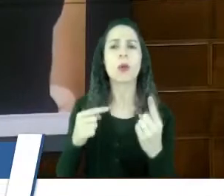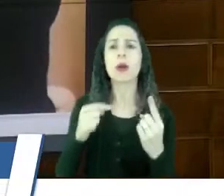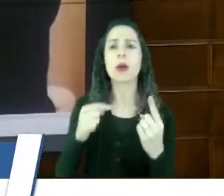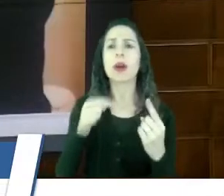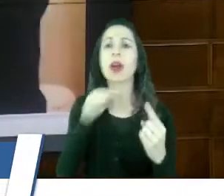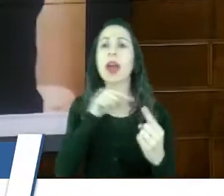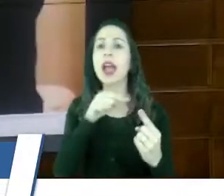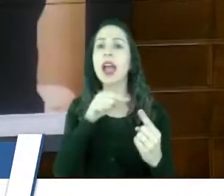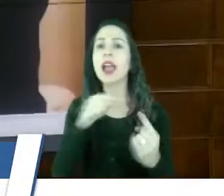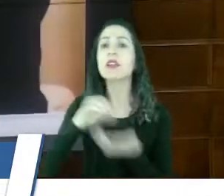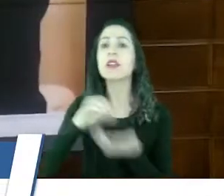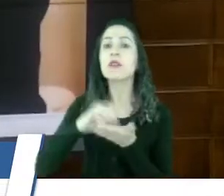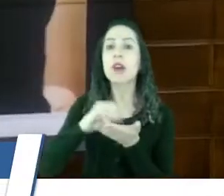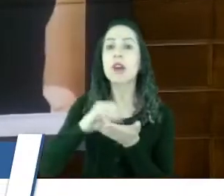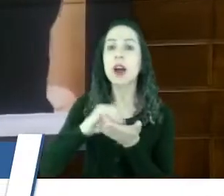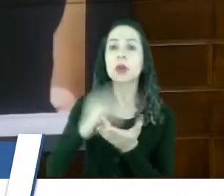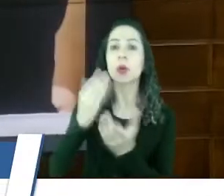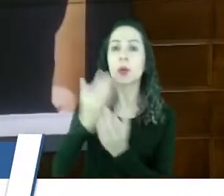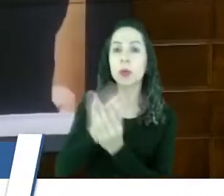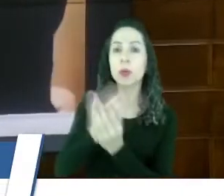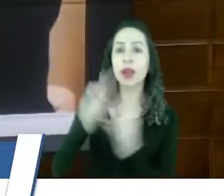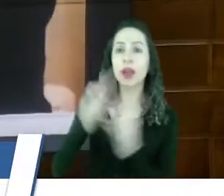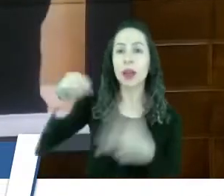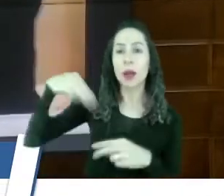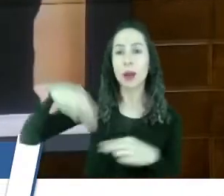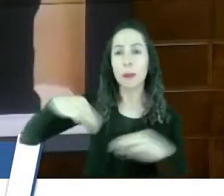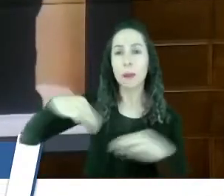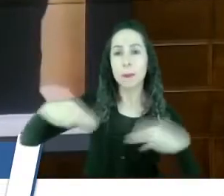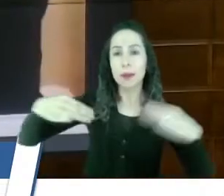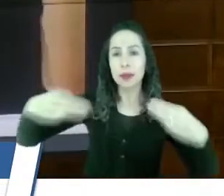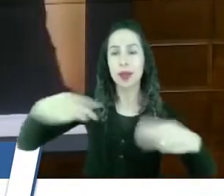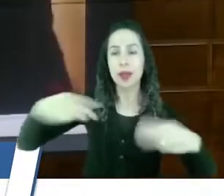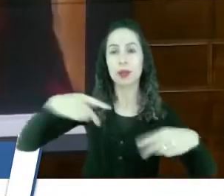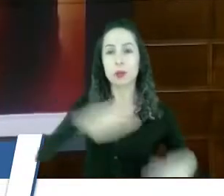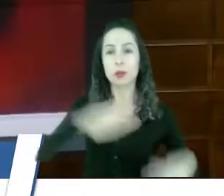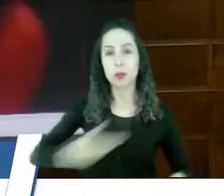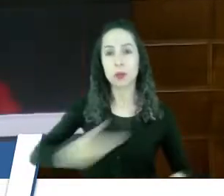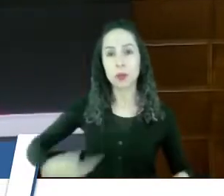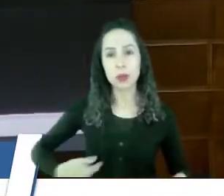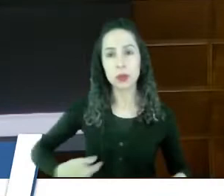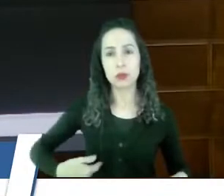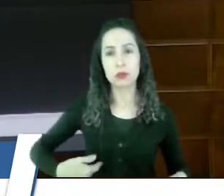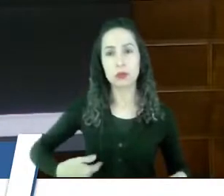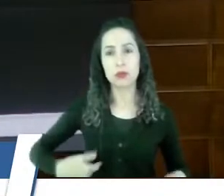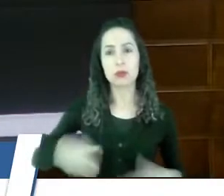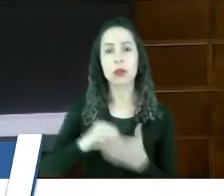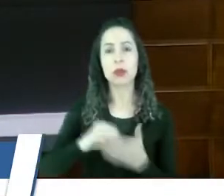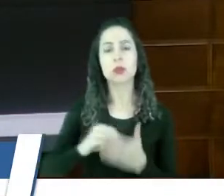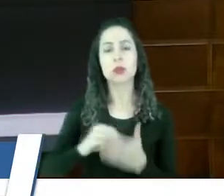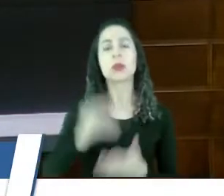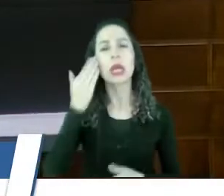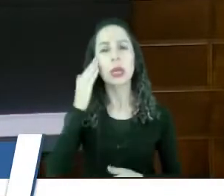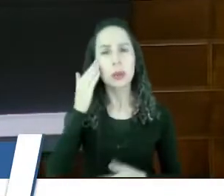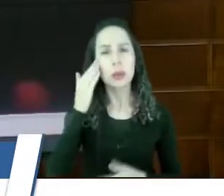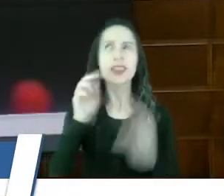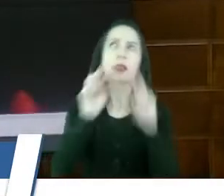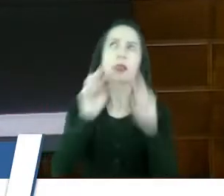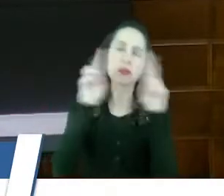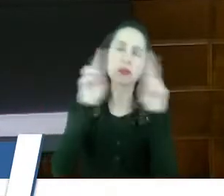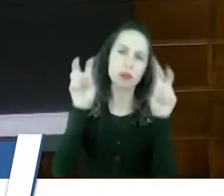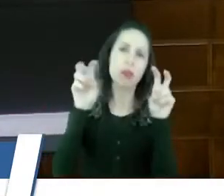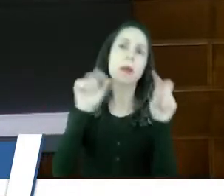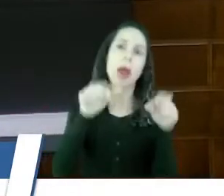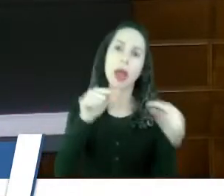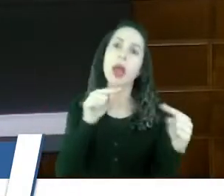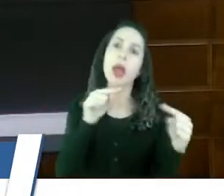Ministério Público para a questão da definição da lei de improbidade. Eu entendo que, em tese, a improbidade já está caracterizada